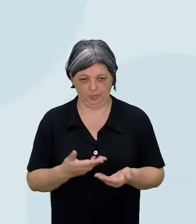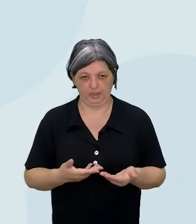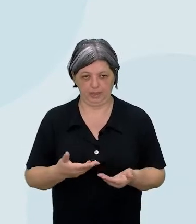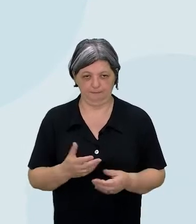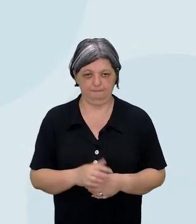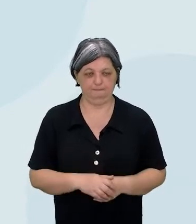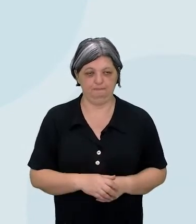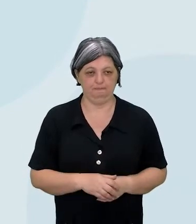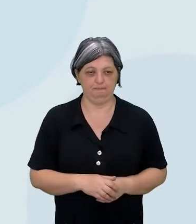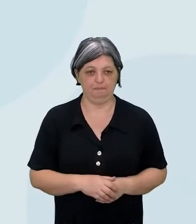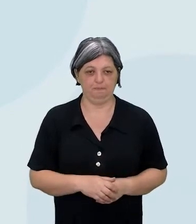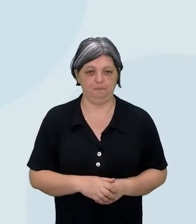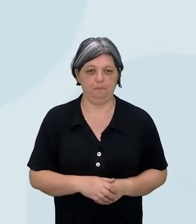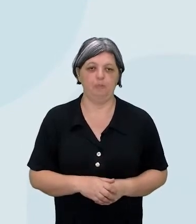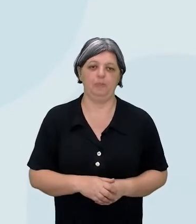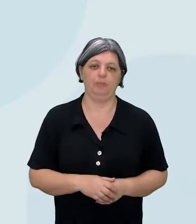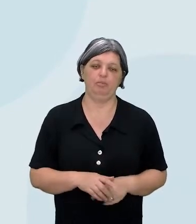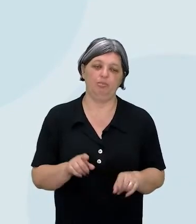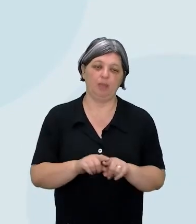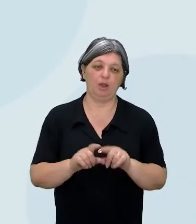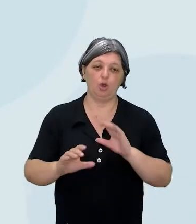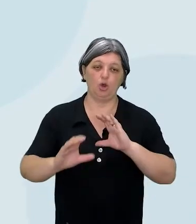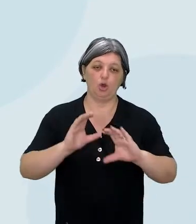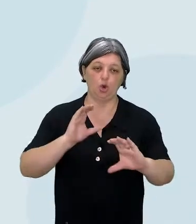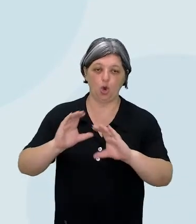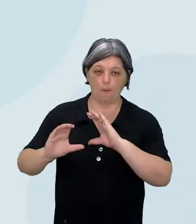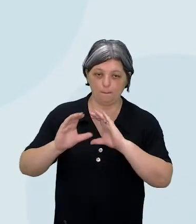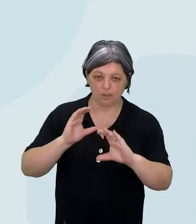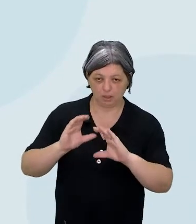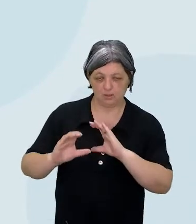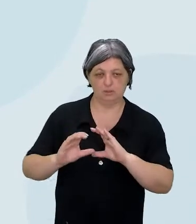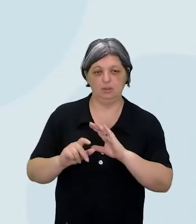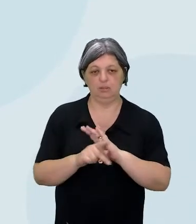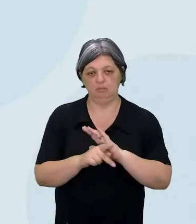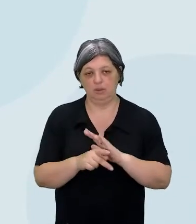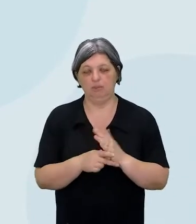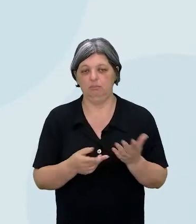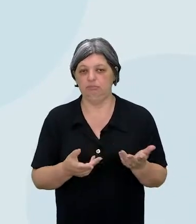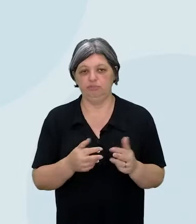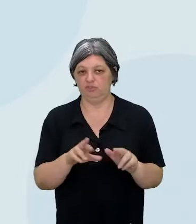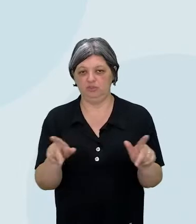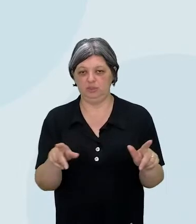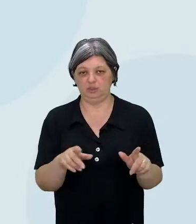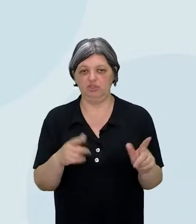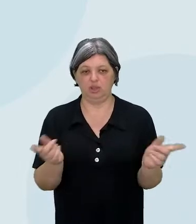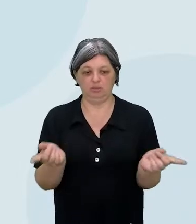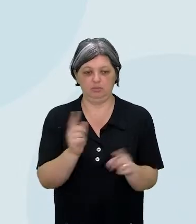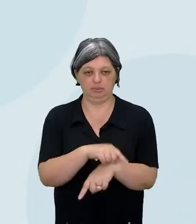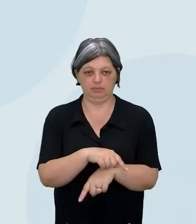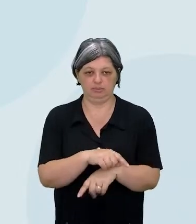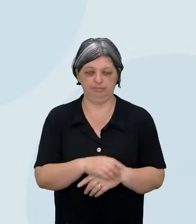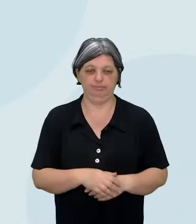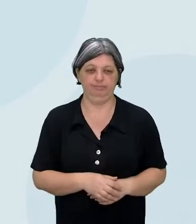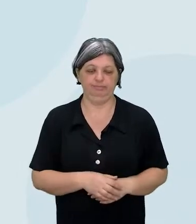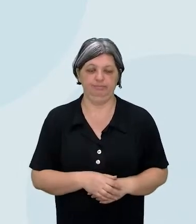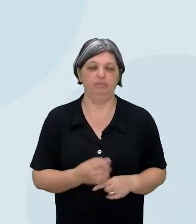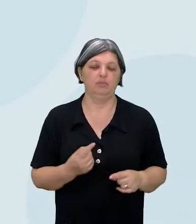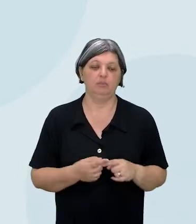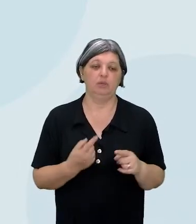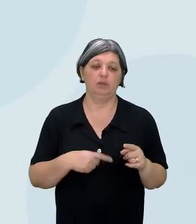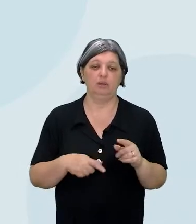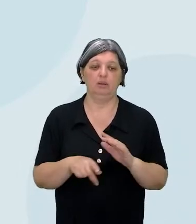versus uma comunicação que é uma transmissão, elas são polos opostos. Porque justamente a